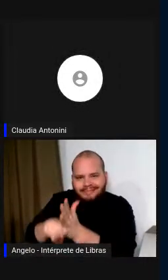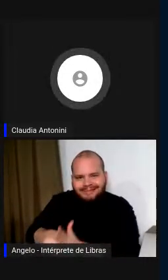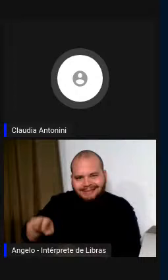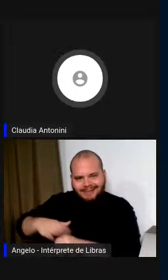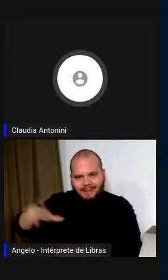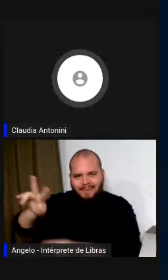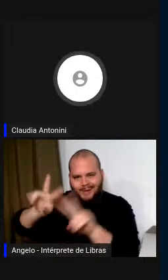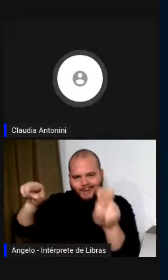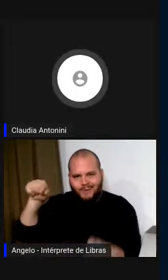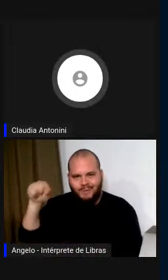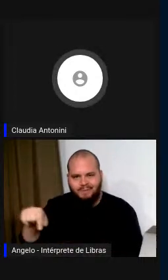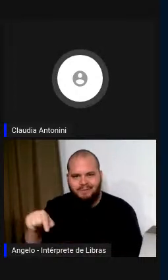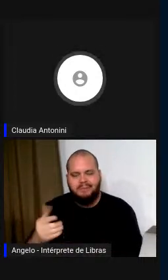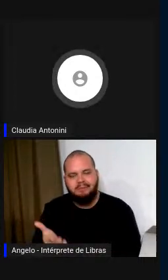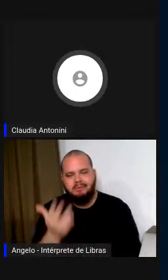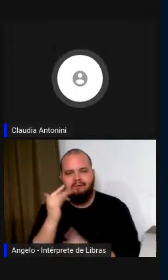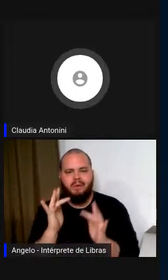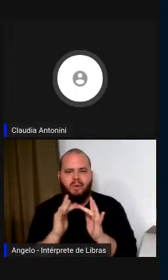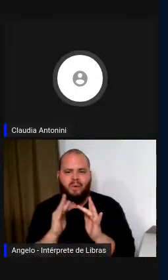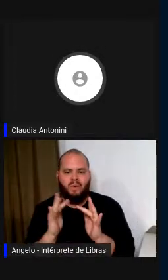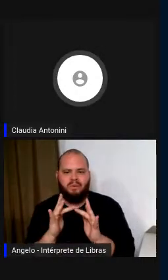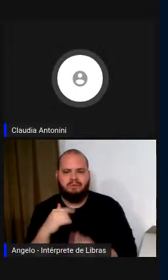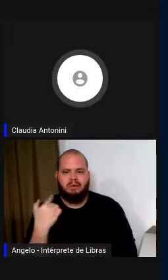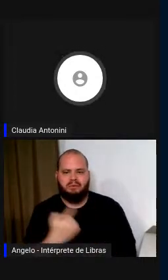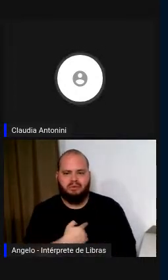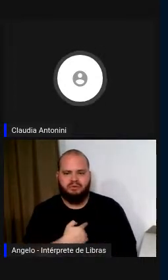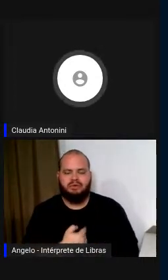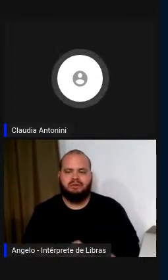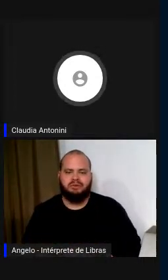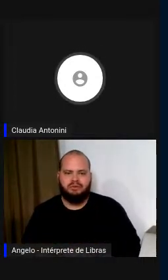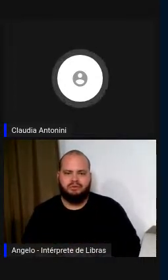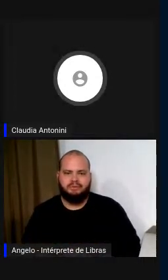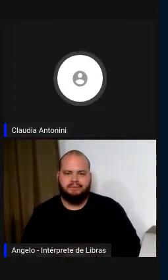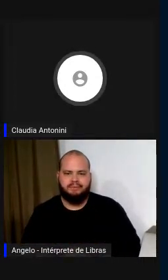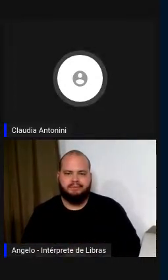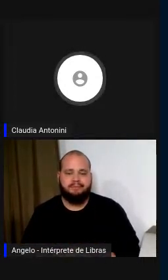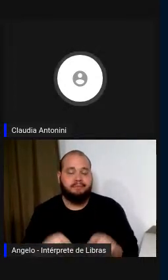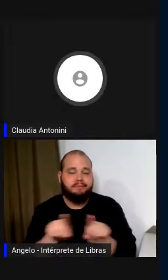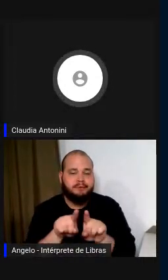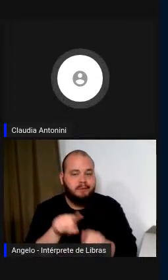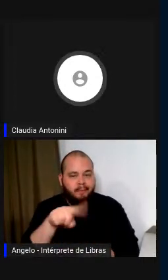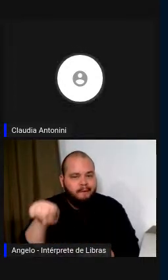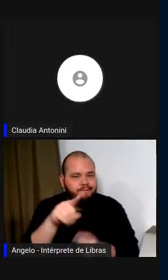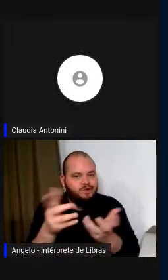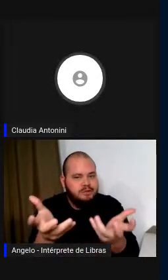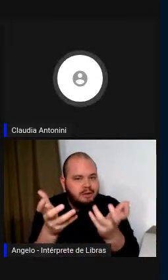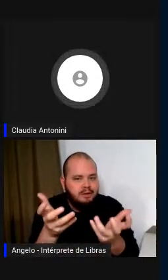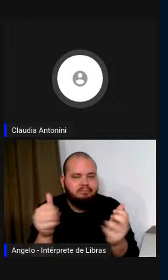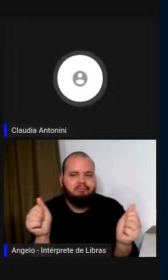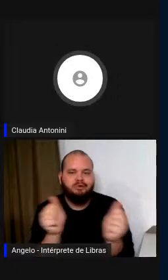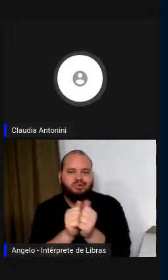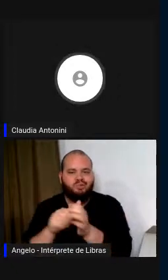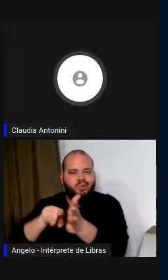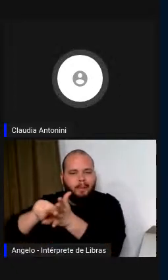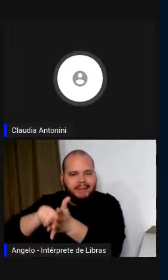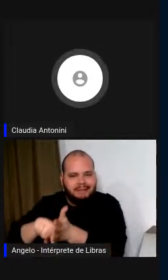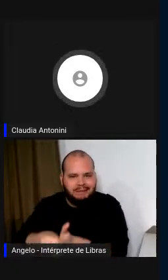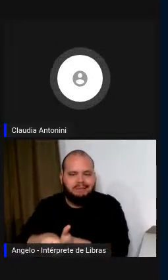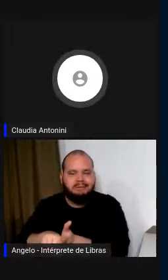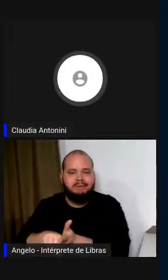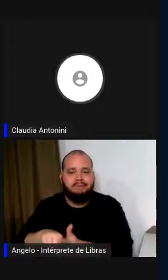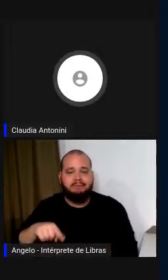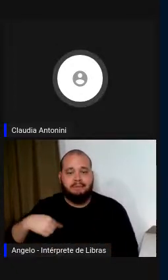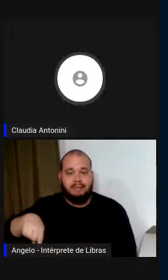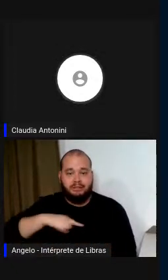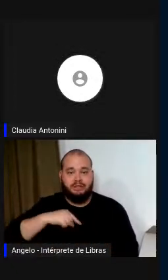entre em contato conosco e nós podemos, quem quiser, estar junto nessas pesquisas, nesse âmbito que nós fizemos até